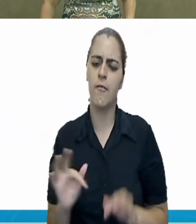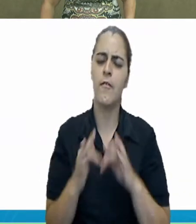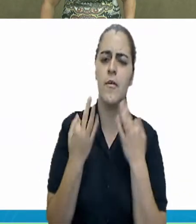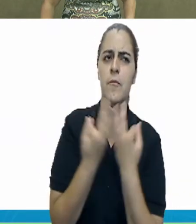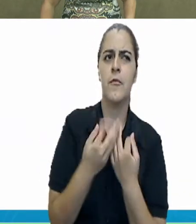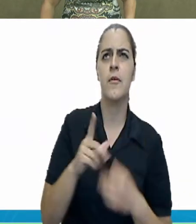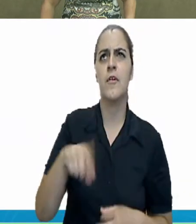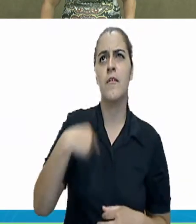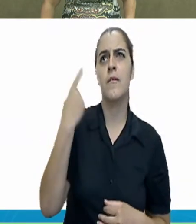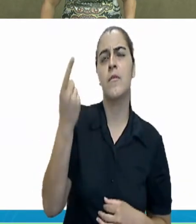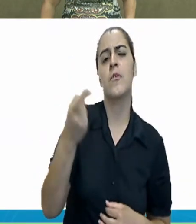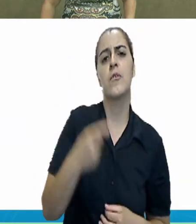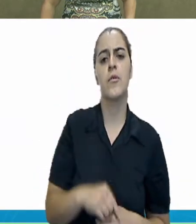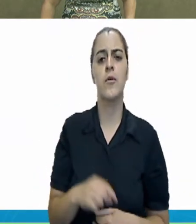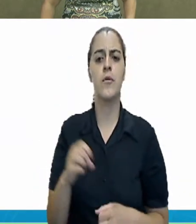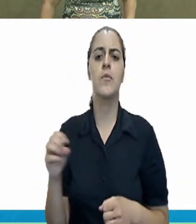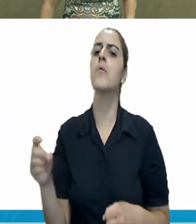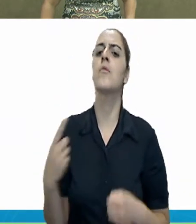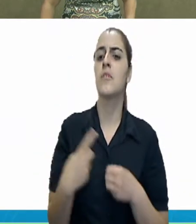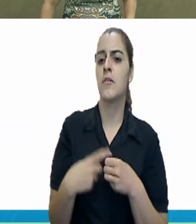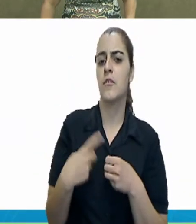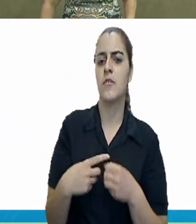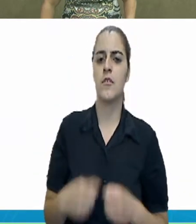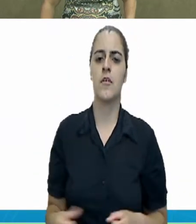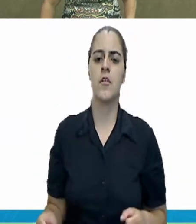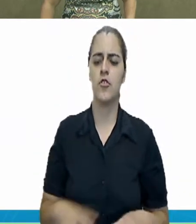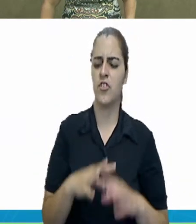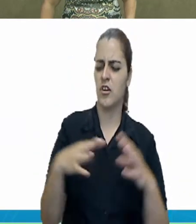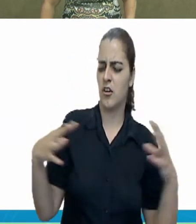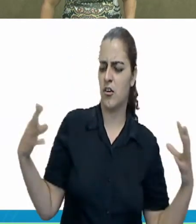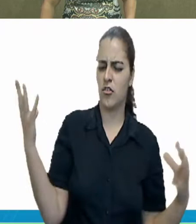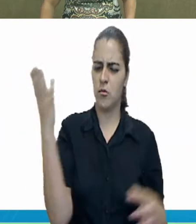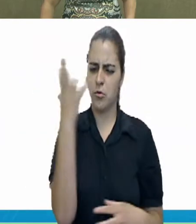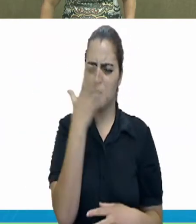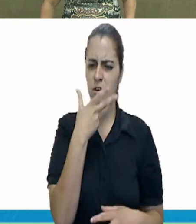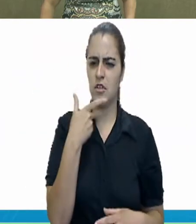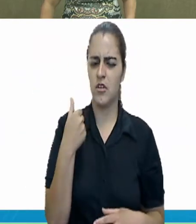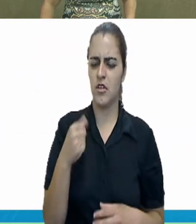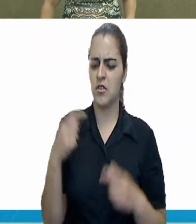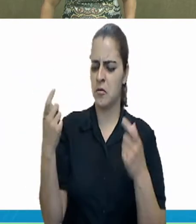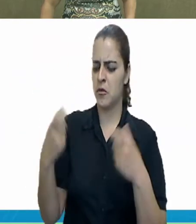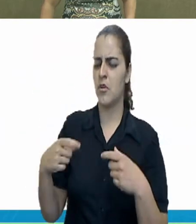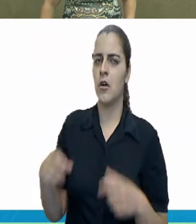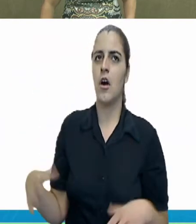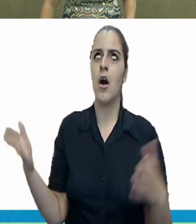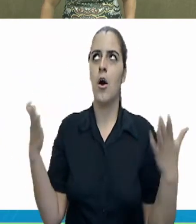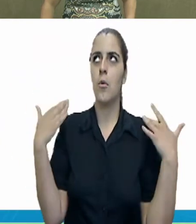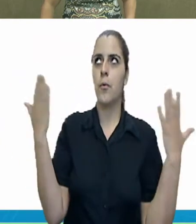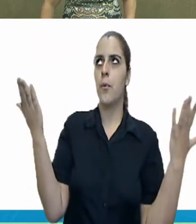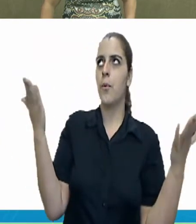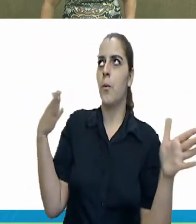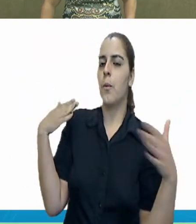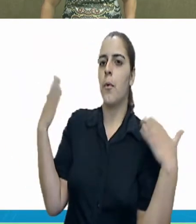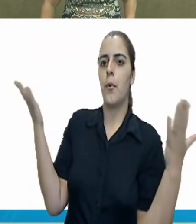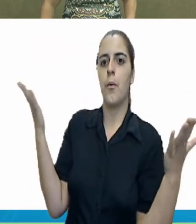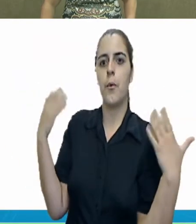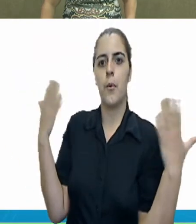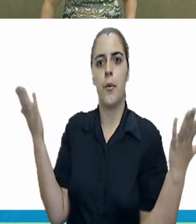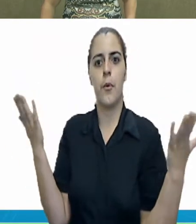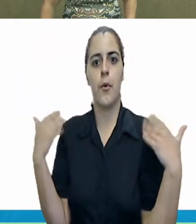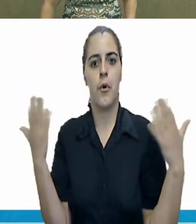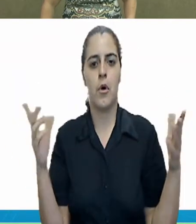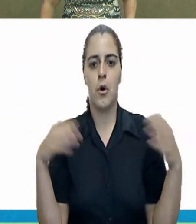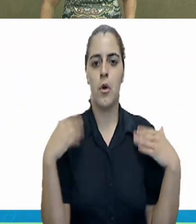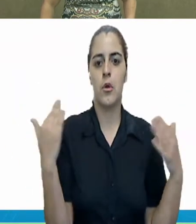dela vai morar em São Francisco, uma cidade grande, em uma região bem mais quente. Ali,